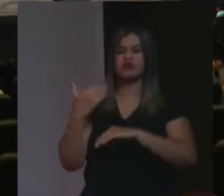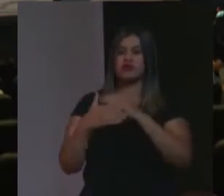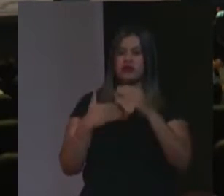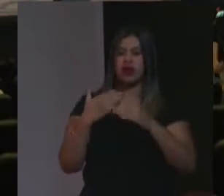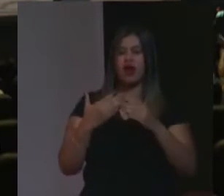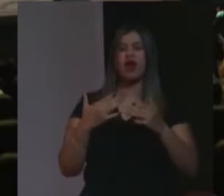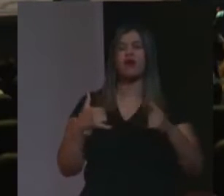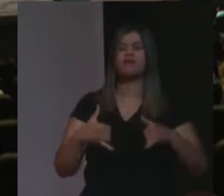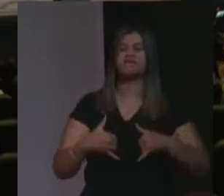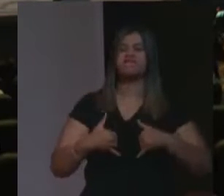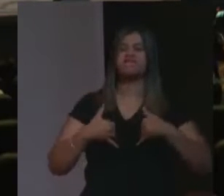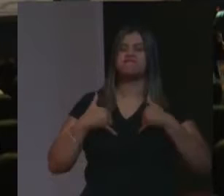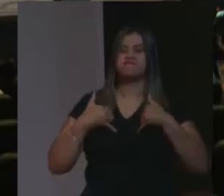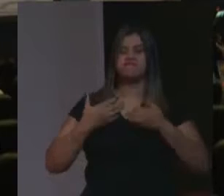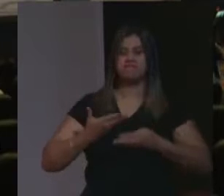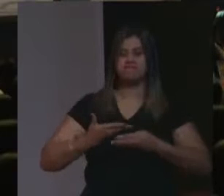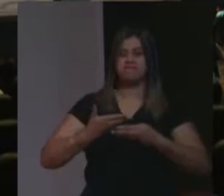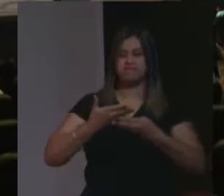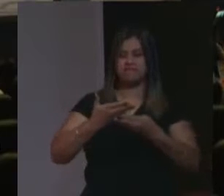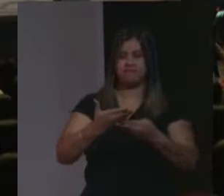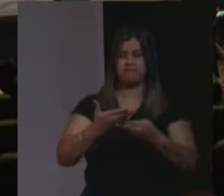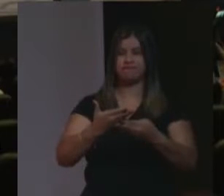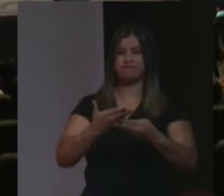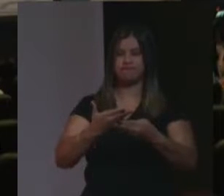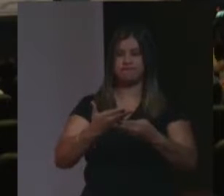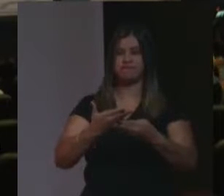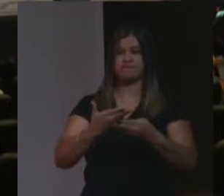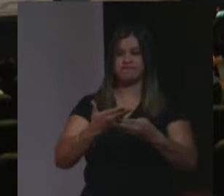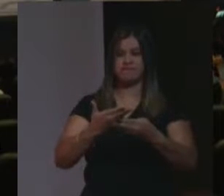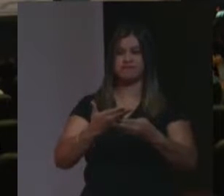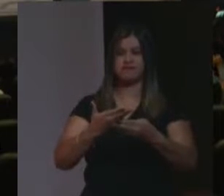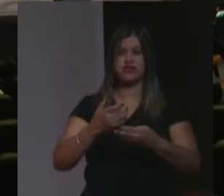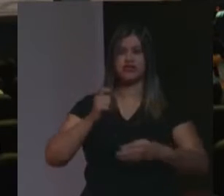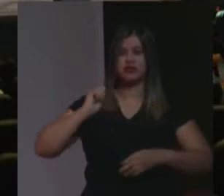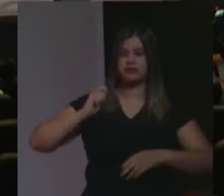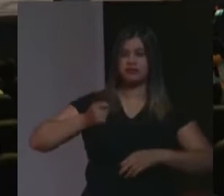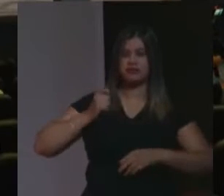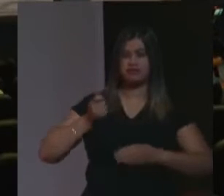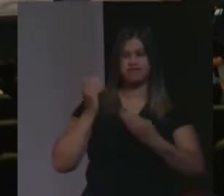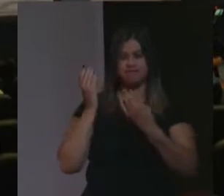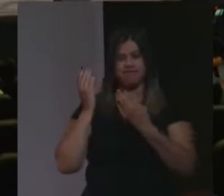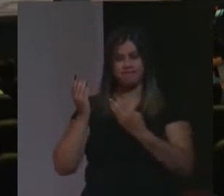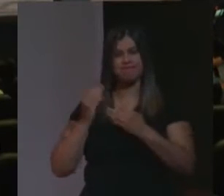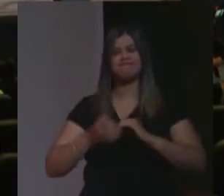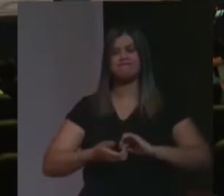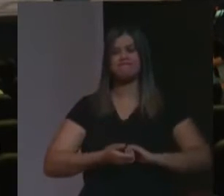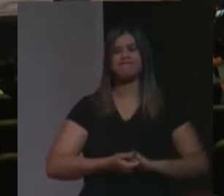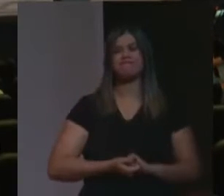trabalho, é uma honra ter sido convidado para poder participar desse julgamento presidido por Vossa Excelência.